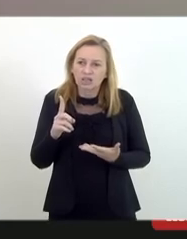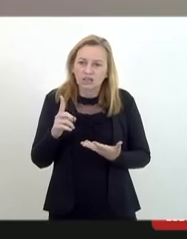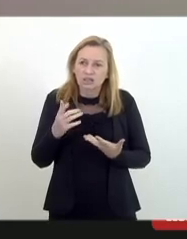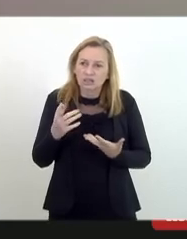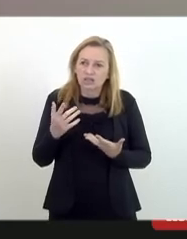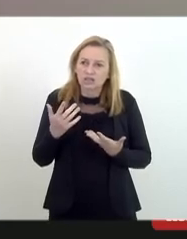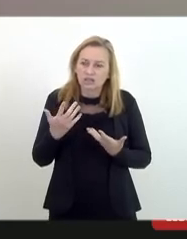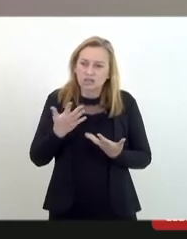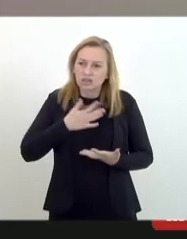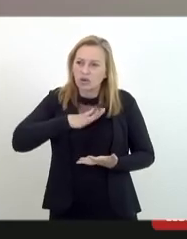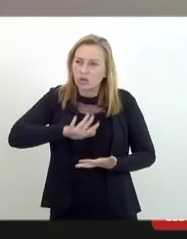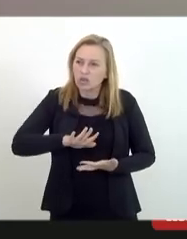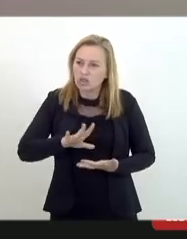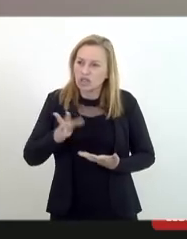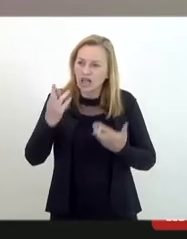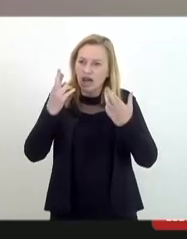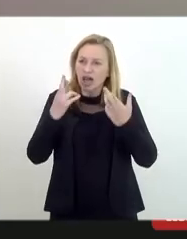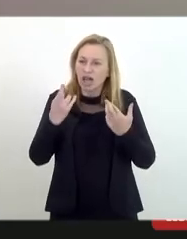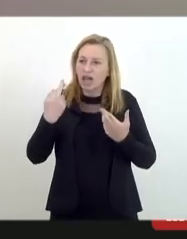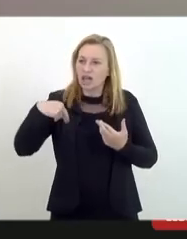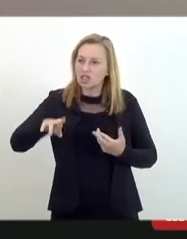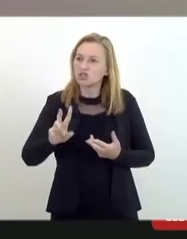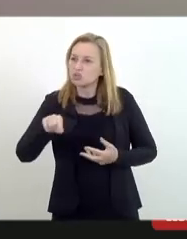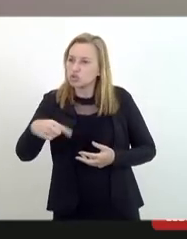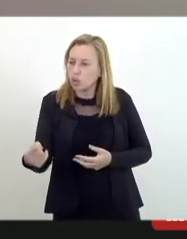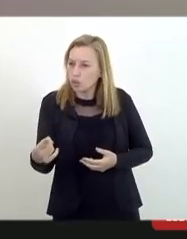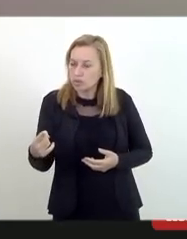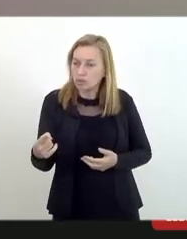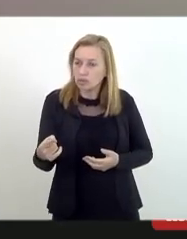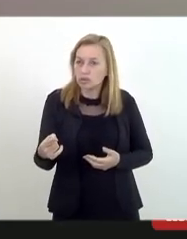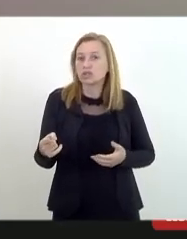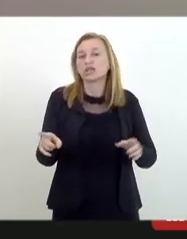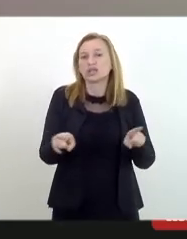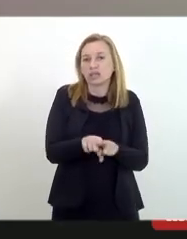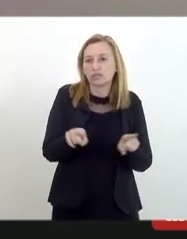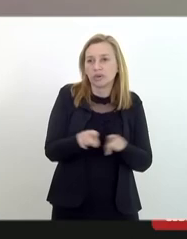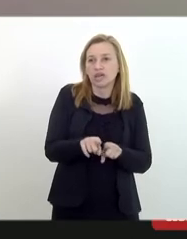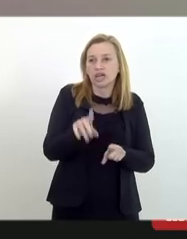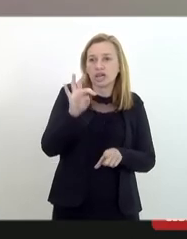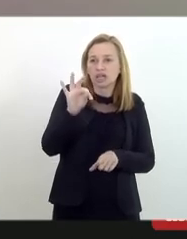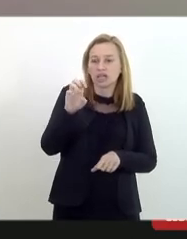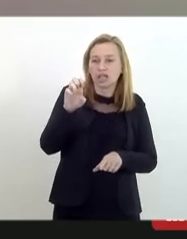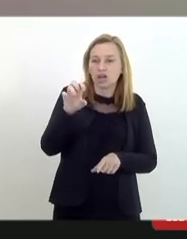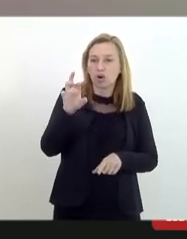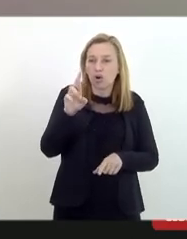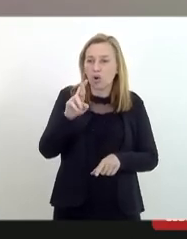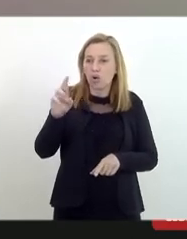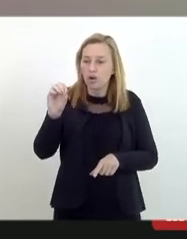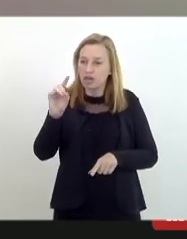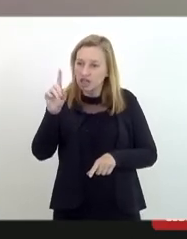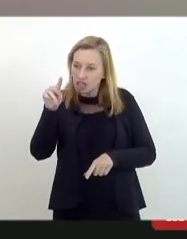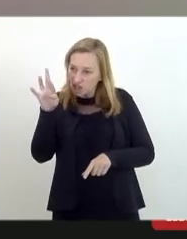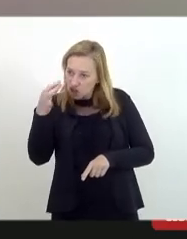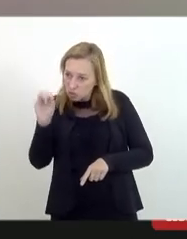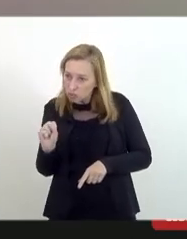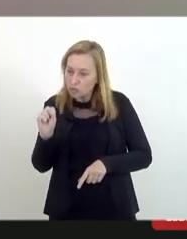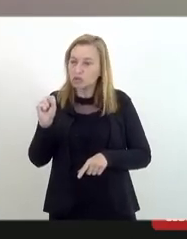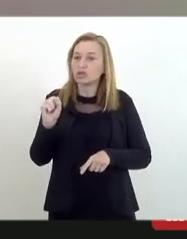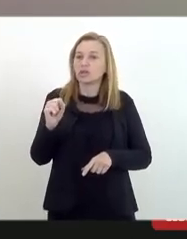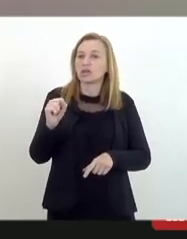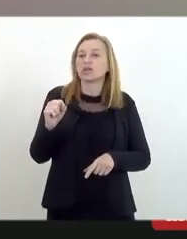racismo religioso e muitas vezes terrorismo religioso terrorismo religioso